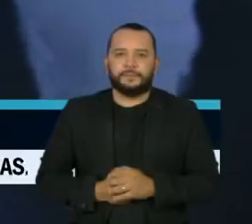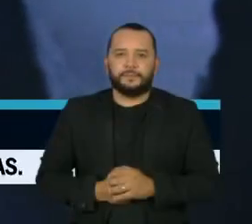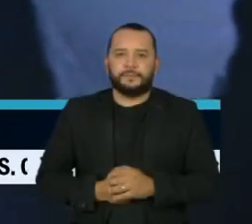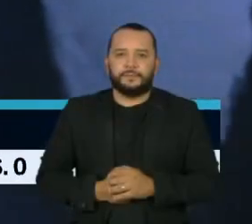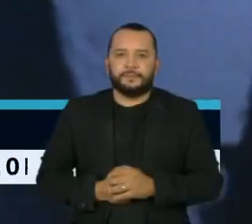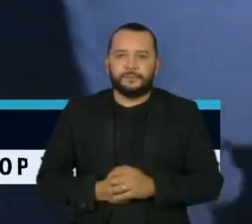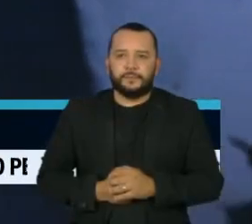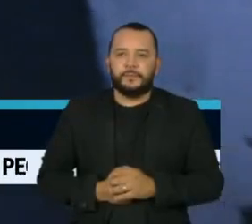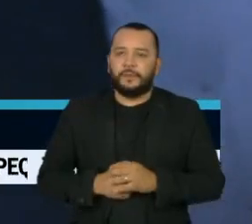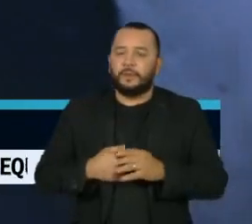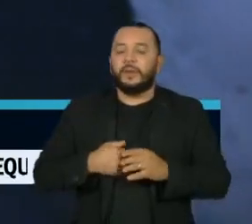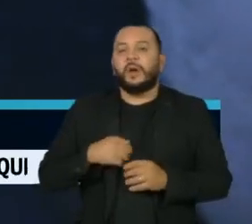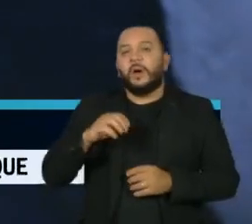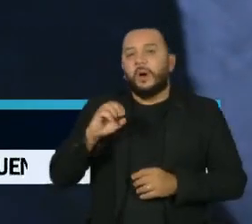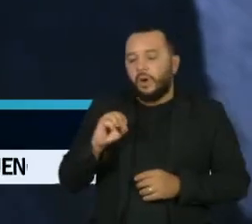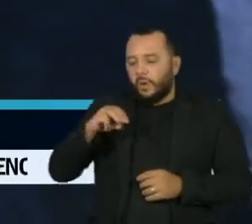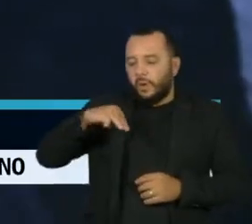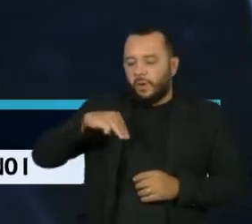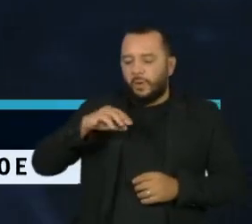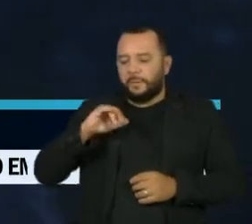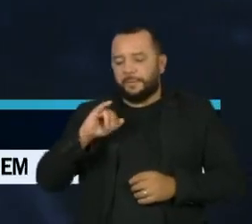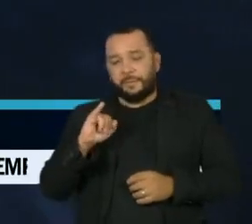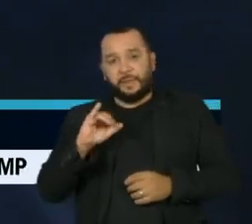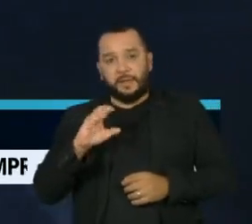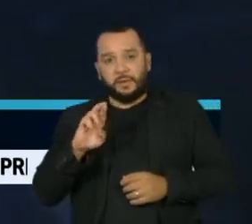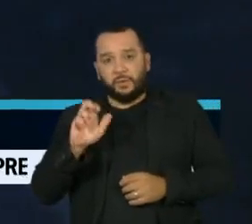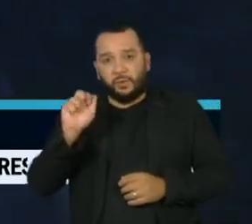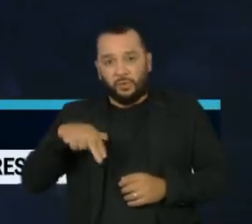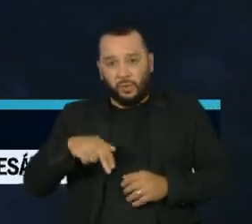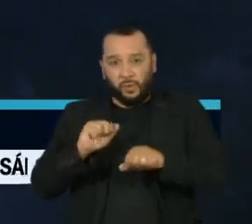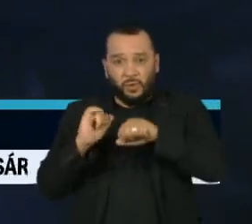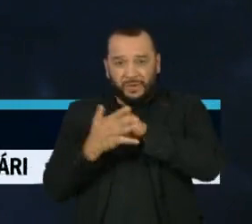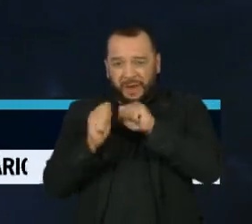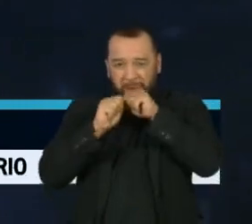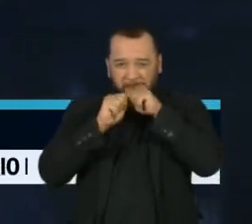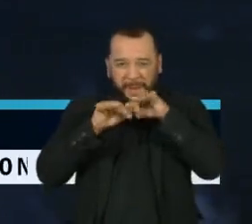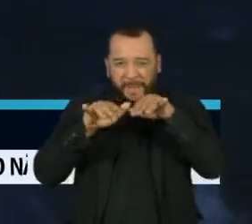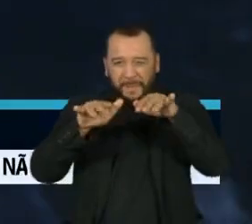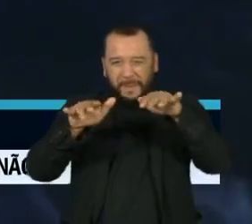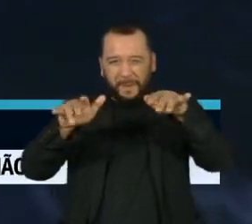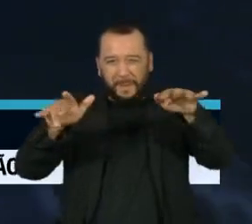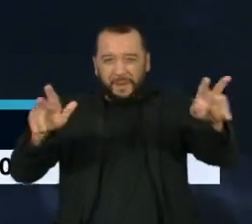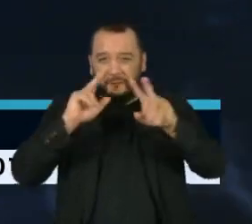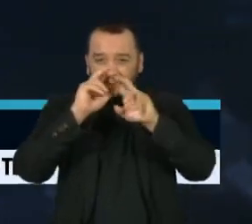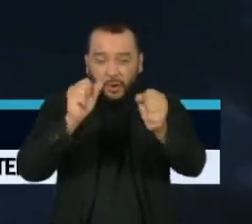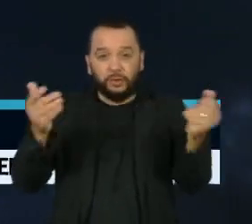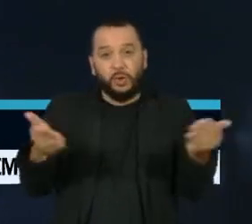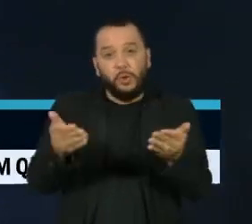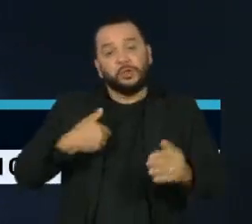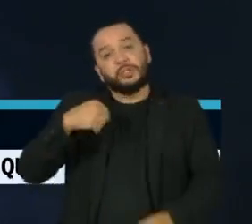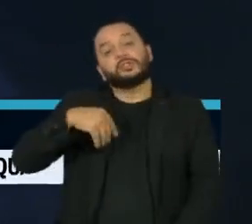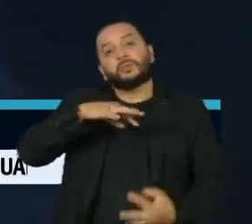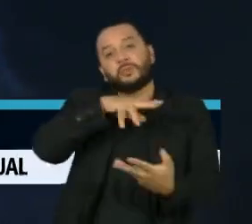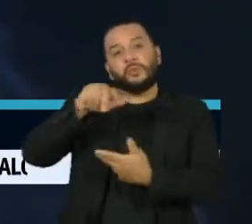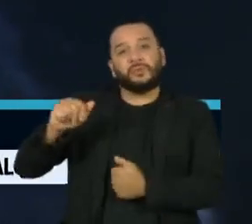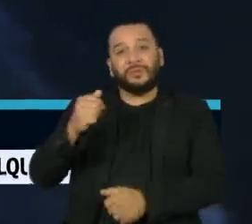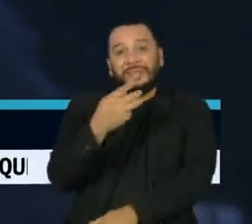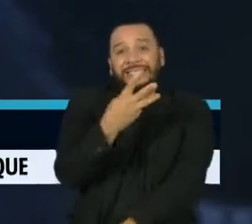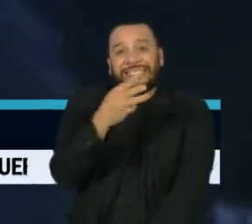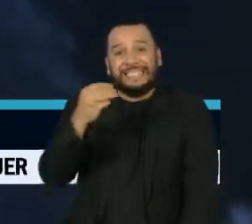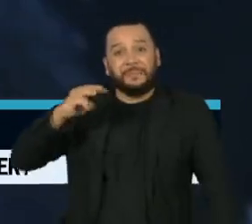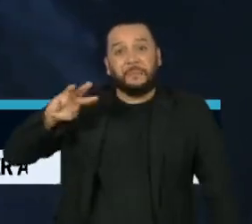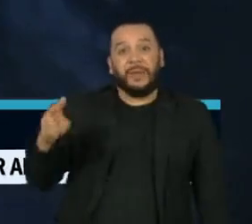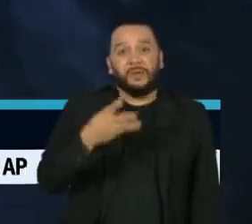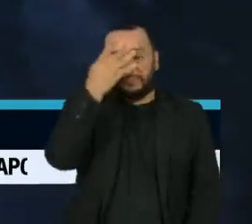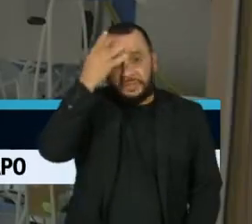A variante Ômicron impulsiona a nova onda da pandemia. Hoje o mundo passou a marca de 300 milhões de casos confirmados